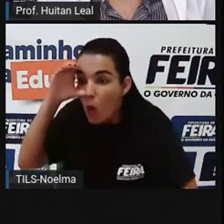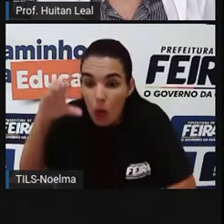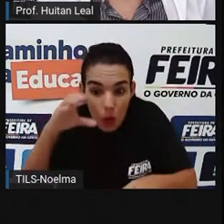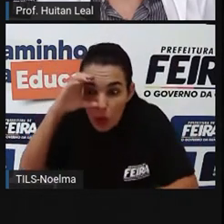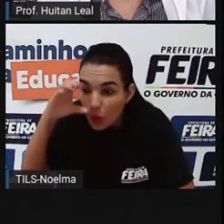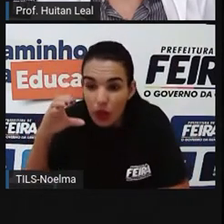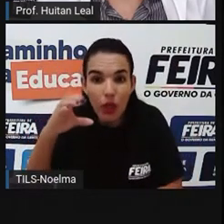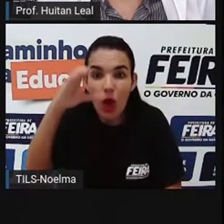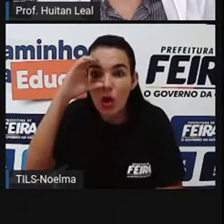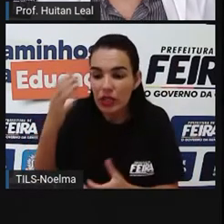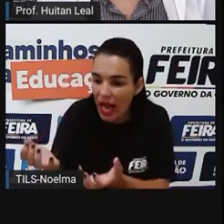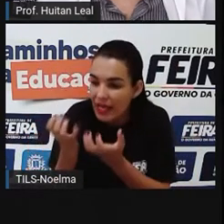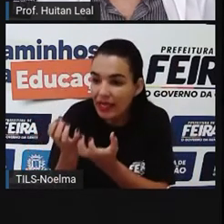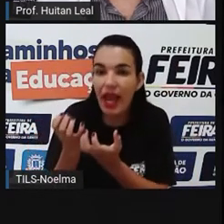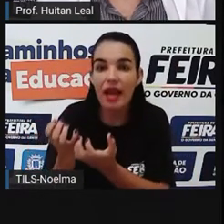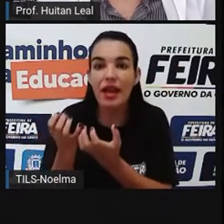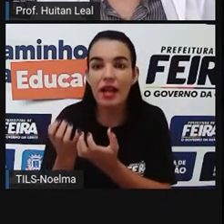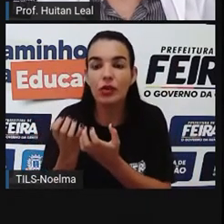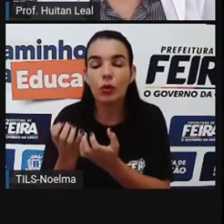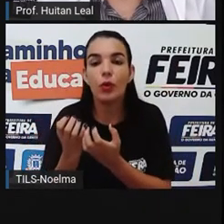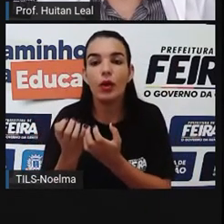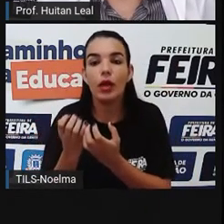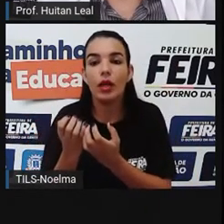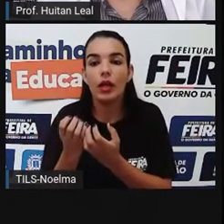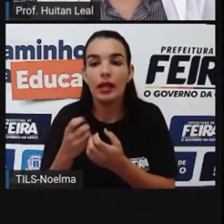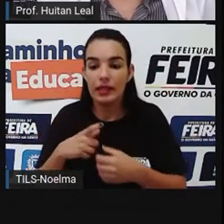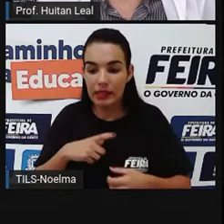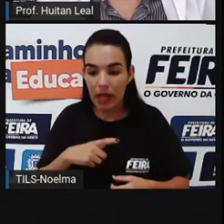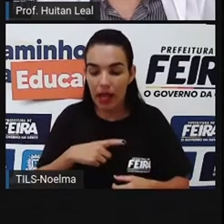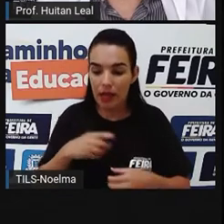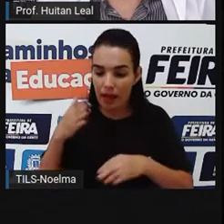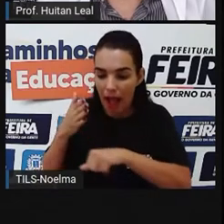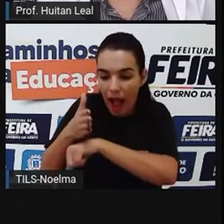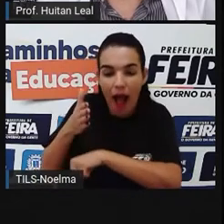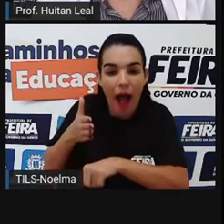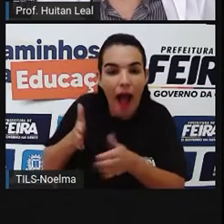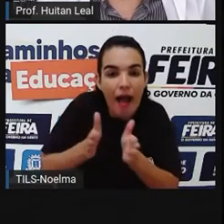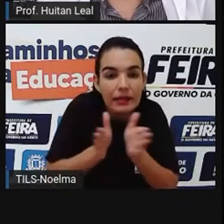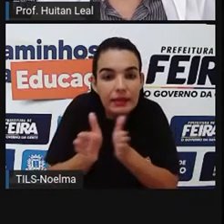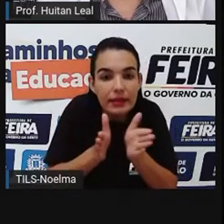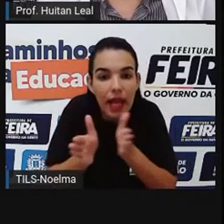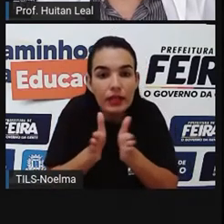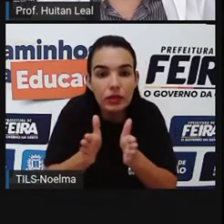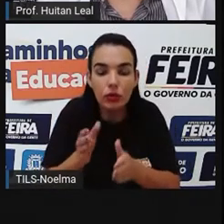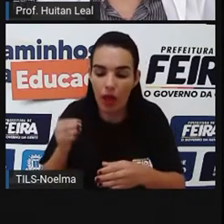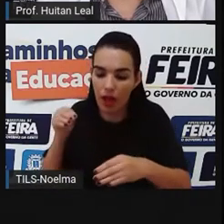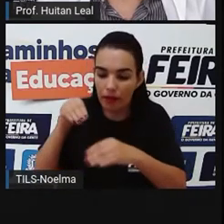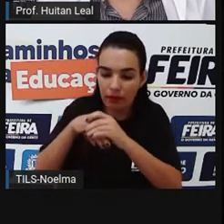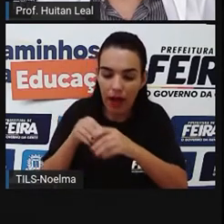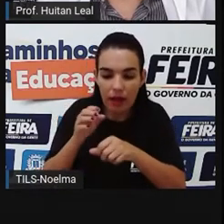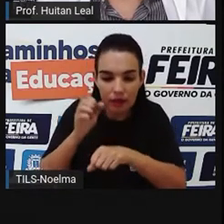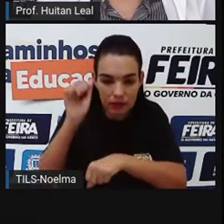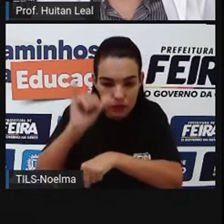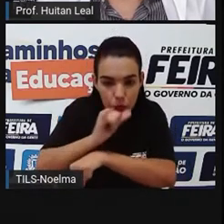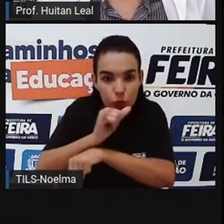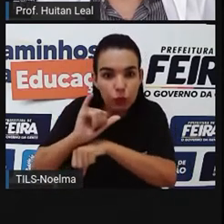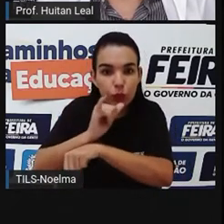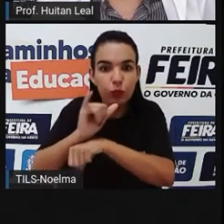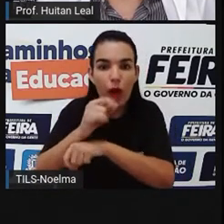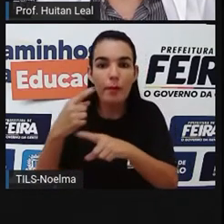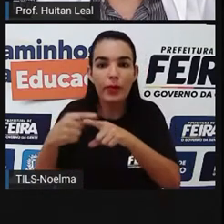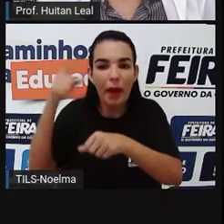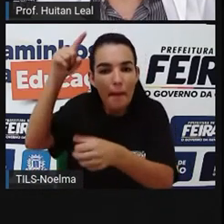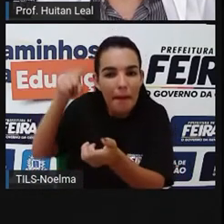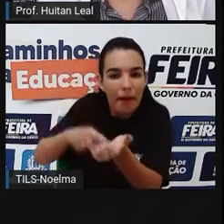falam de morte de pessoas famosas, quando na verdade não aconteceu. Mas pra que o canal ganhe cliques,